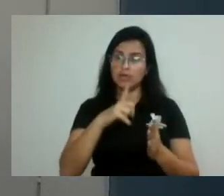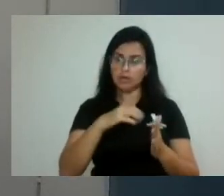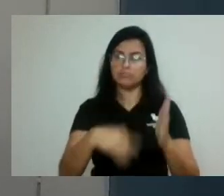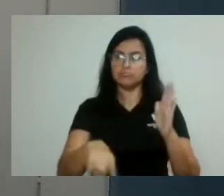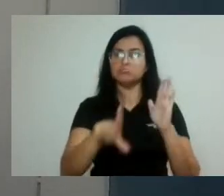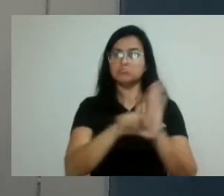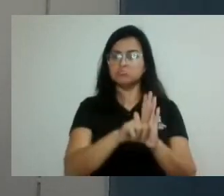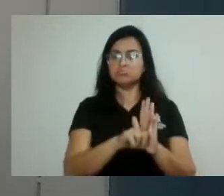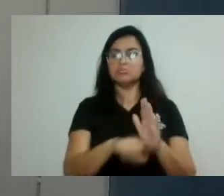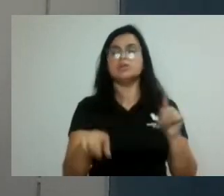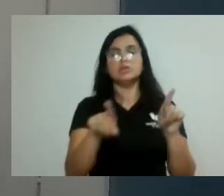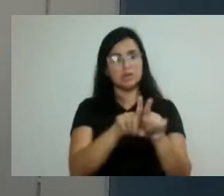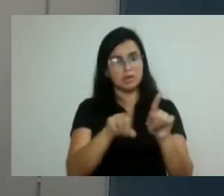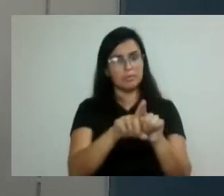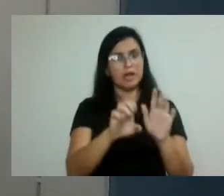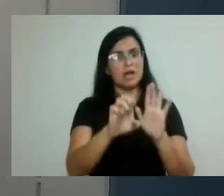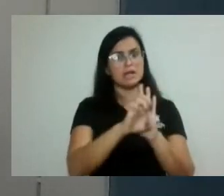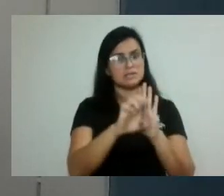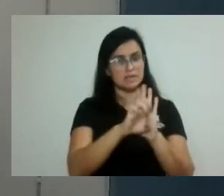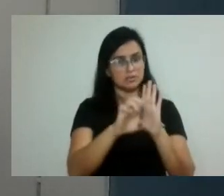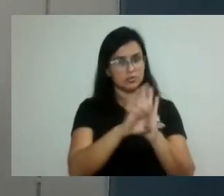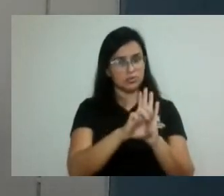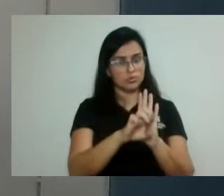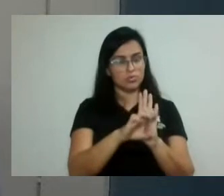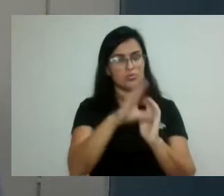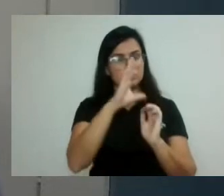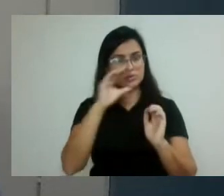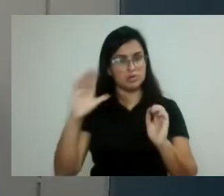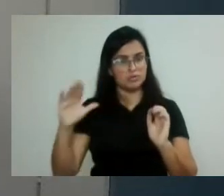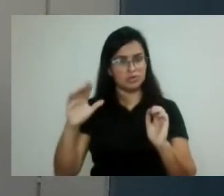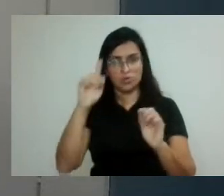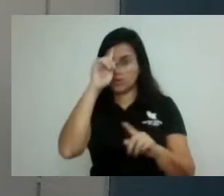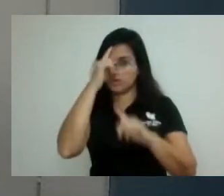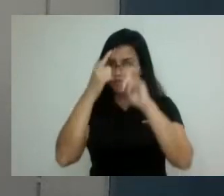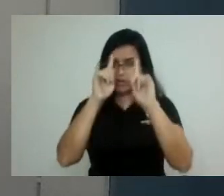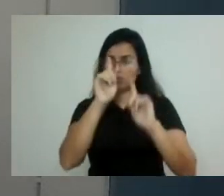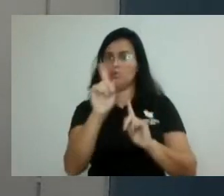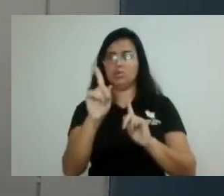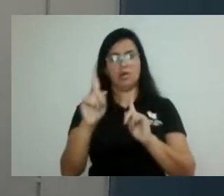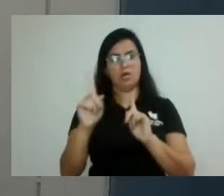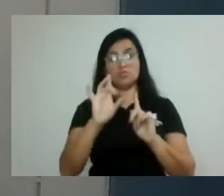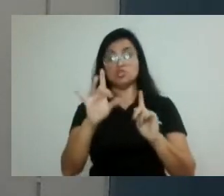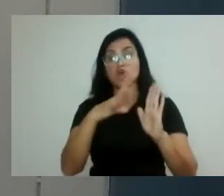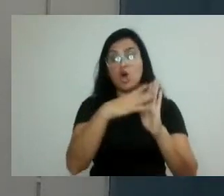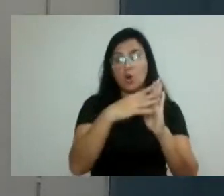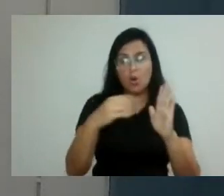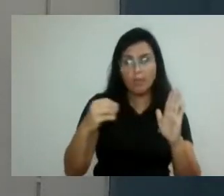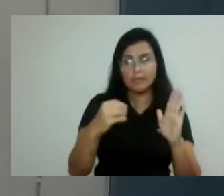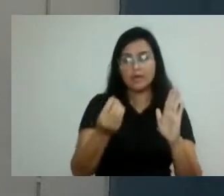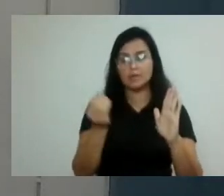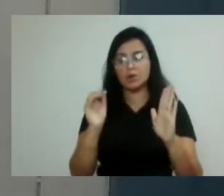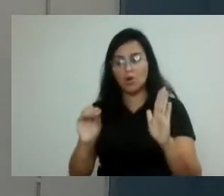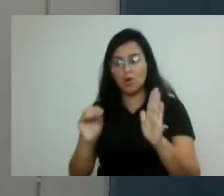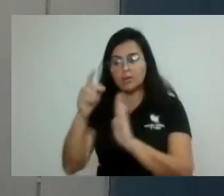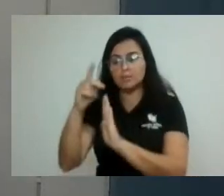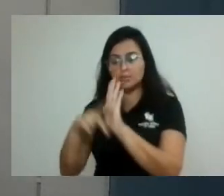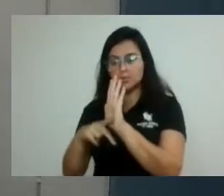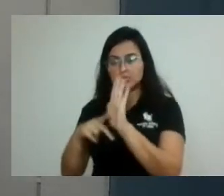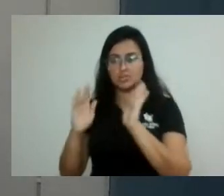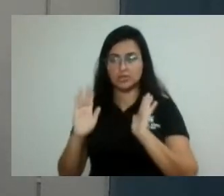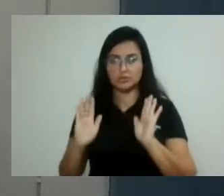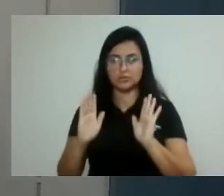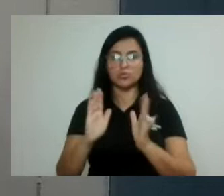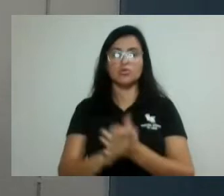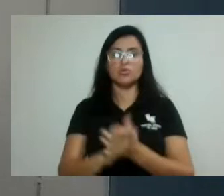Servidor. Então, não inventamos nada, só copiamos e colocamos aí. Qualquer denúncia que for feita por qualquer funcionário público, ele já é estabelecido